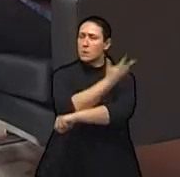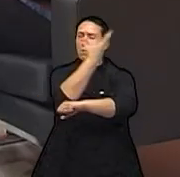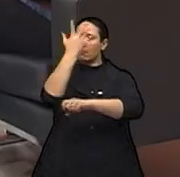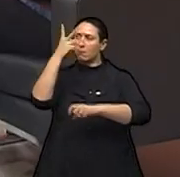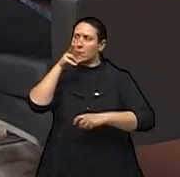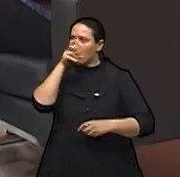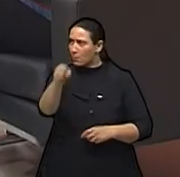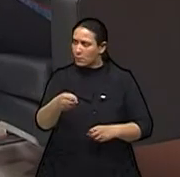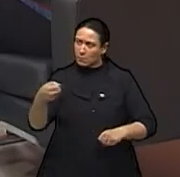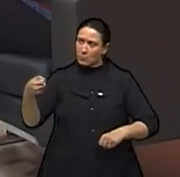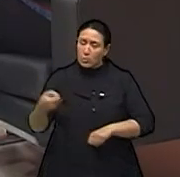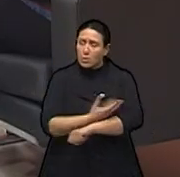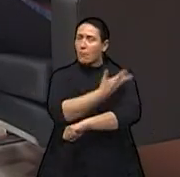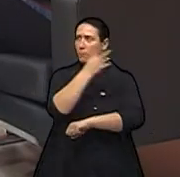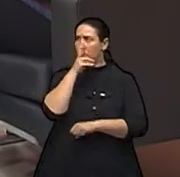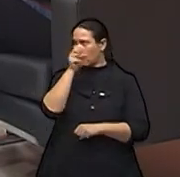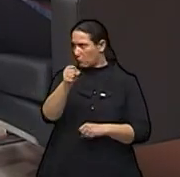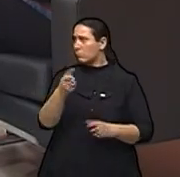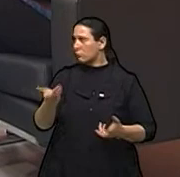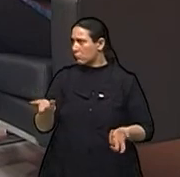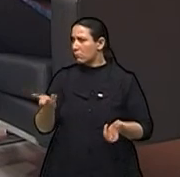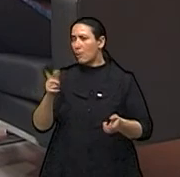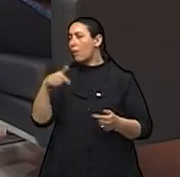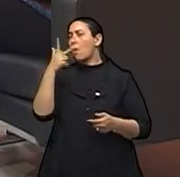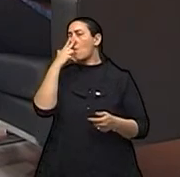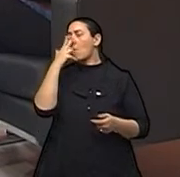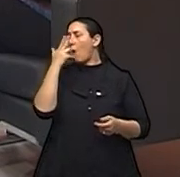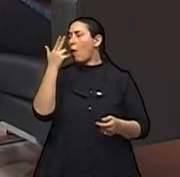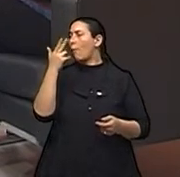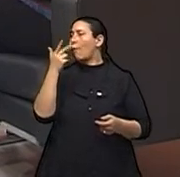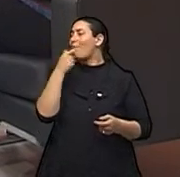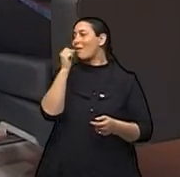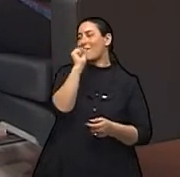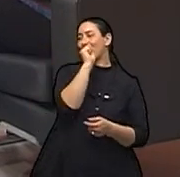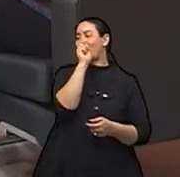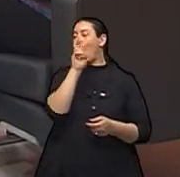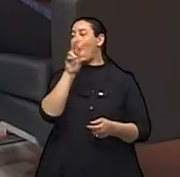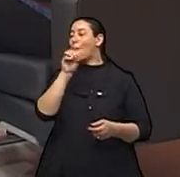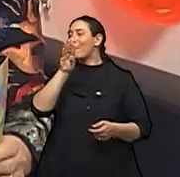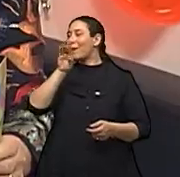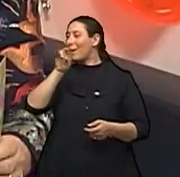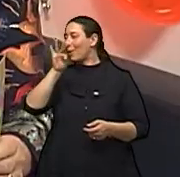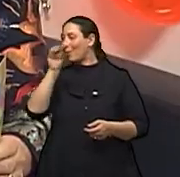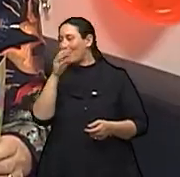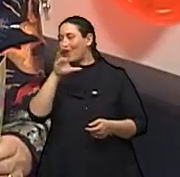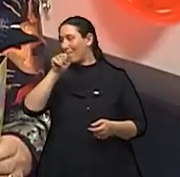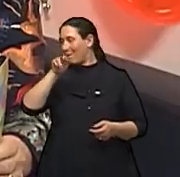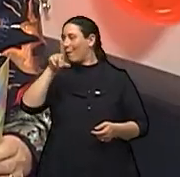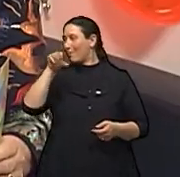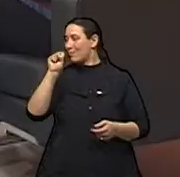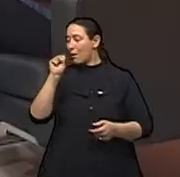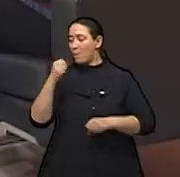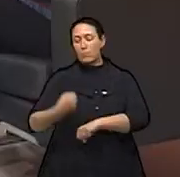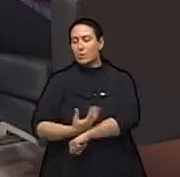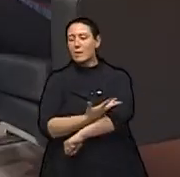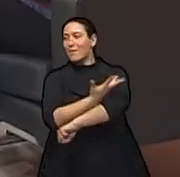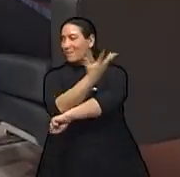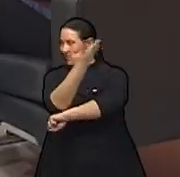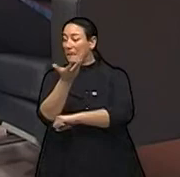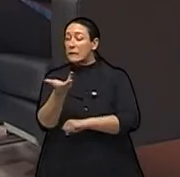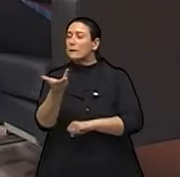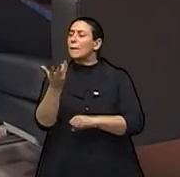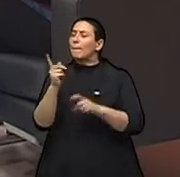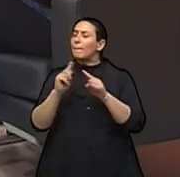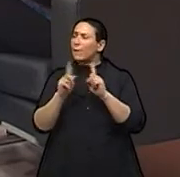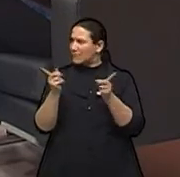tantas emoções que eu vivi, que nem Roberto Carlos, né? Eu passo por emoções fortes. Pode ser que sim.